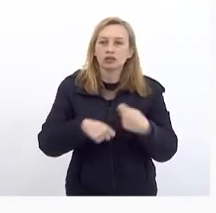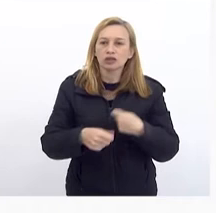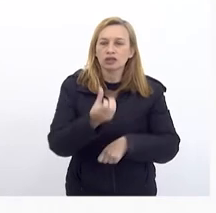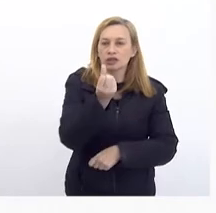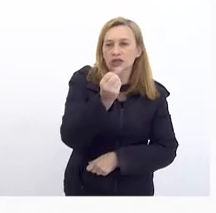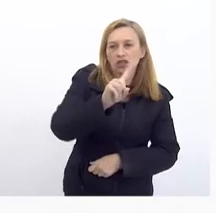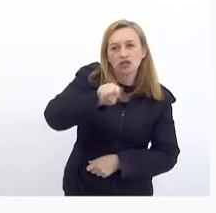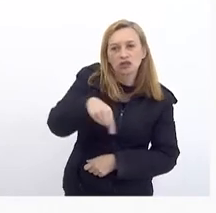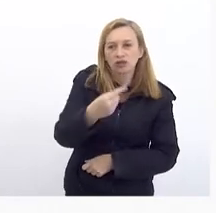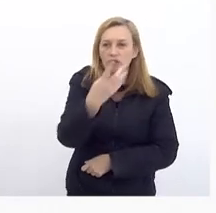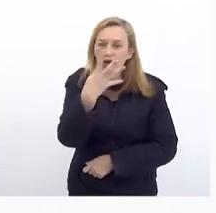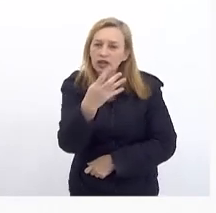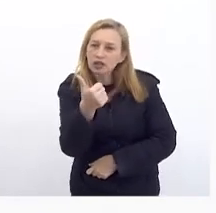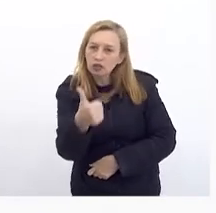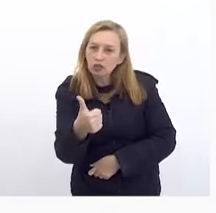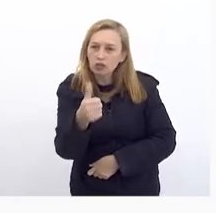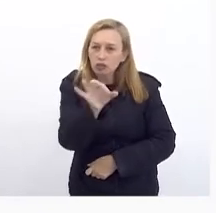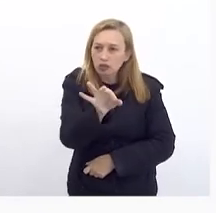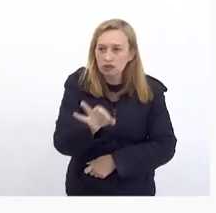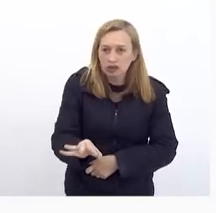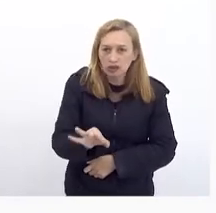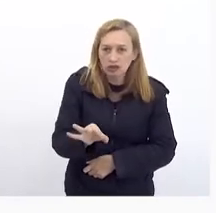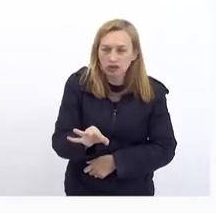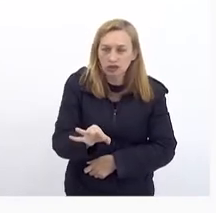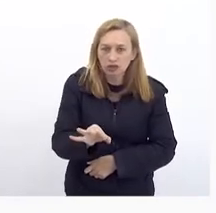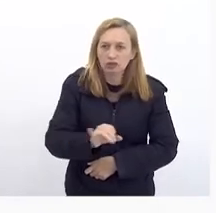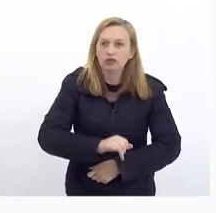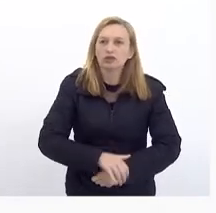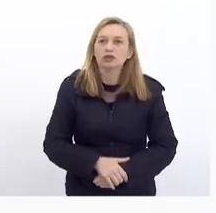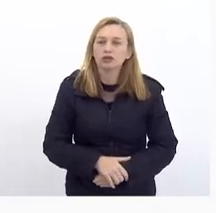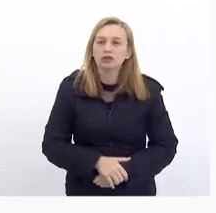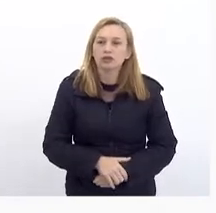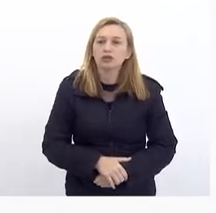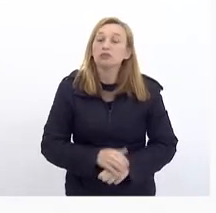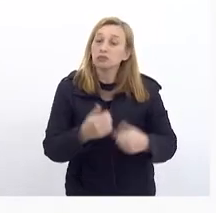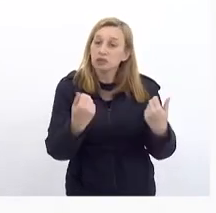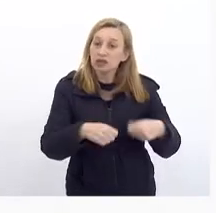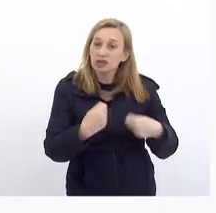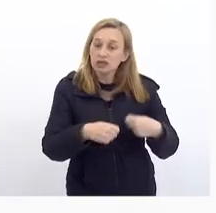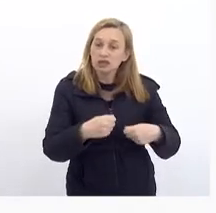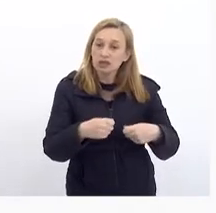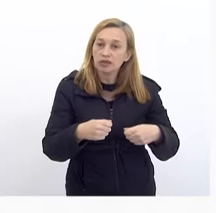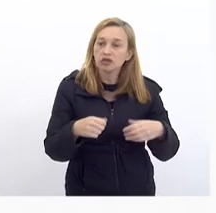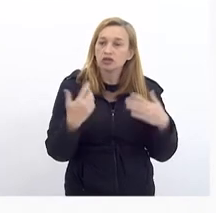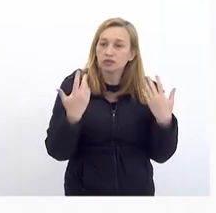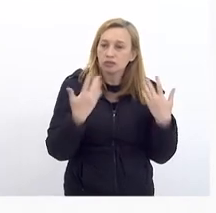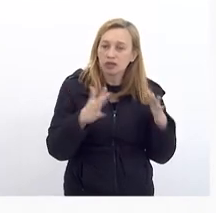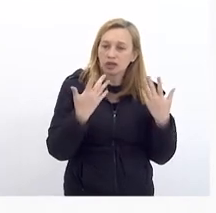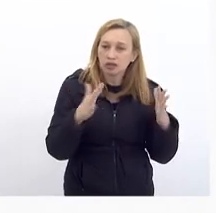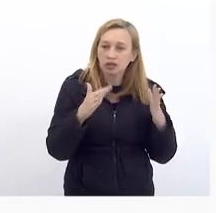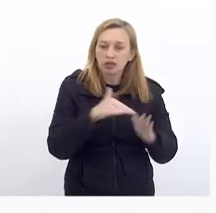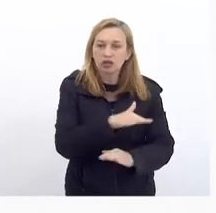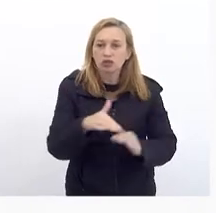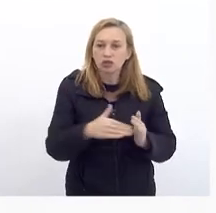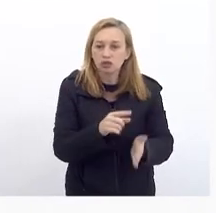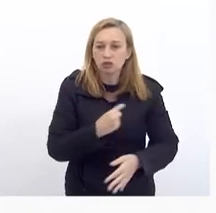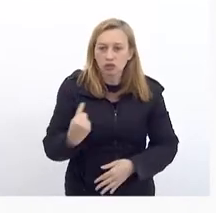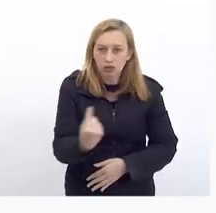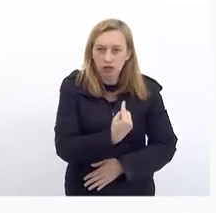,41% E algo Que deve ser Bastante Comemorado Entre todos Nós